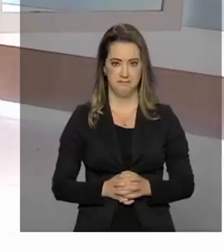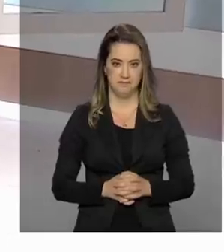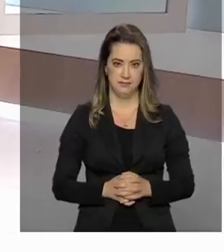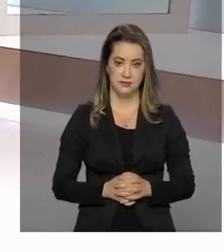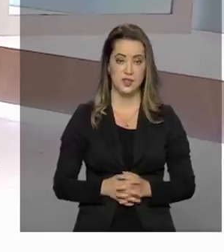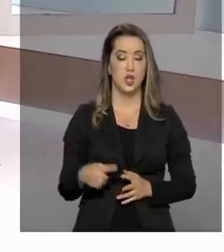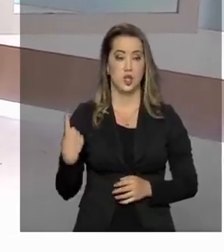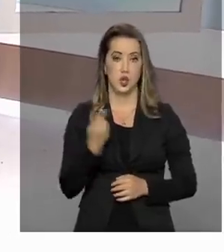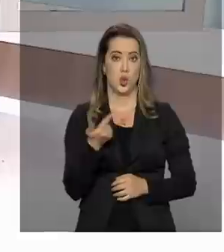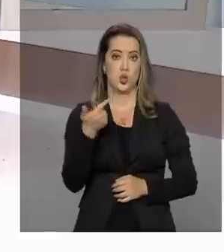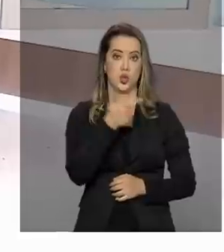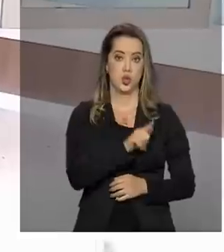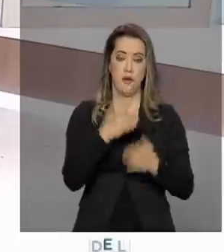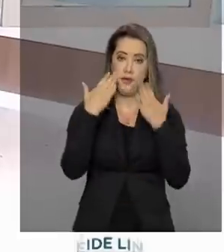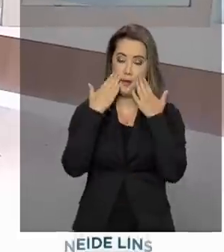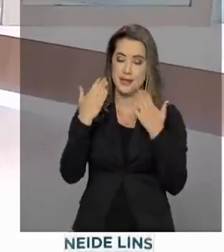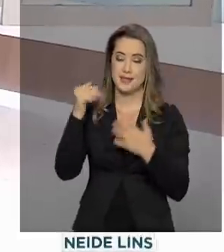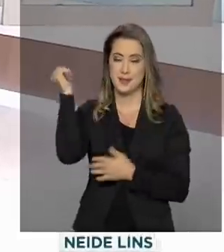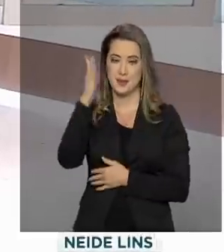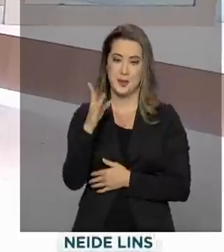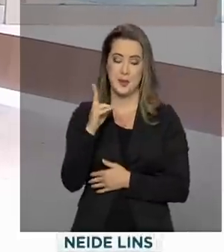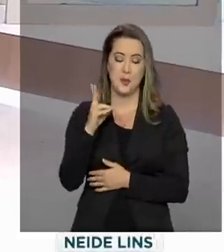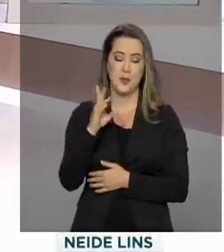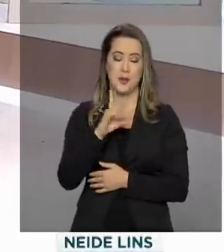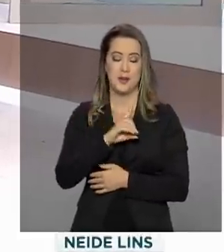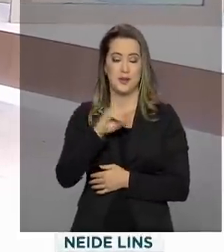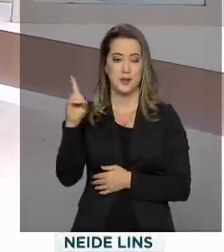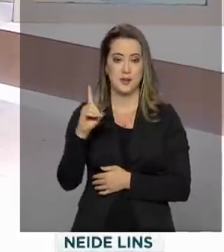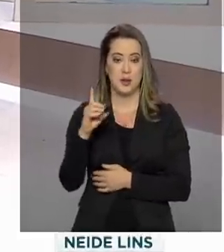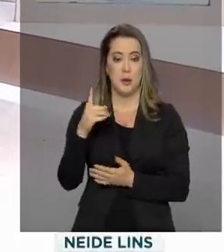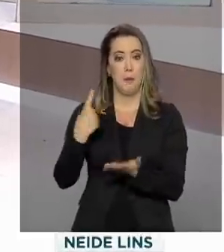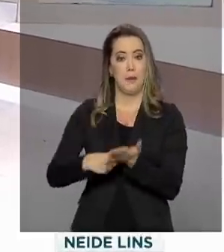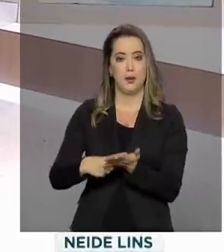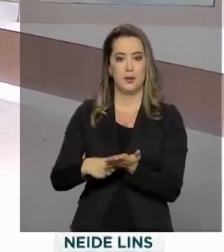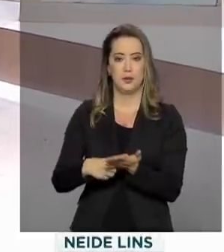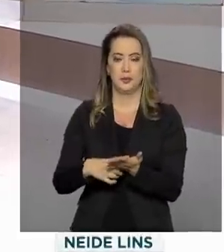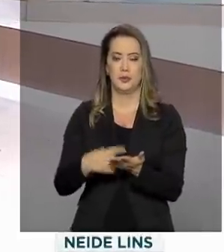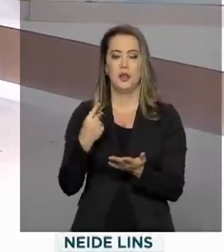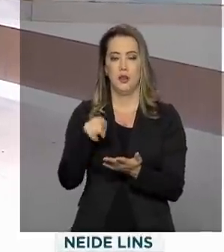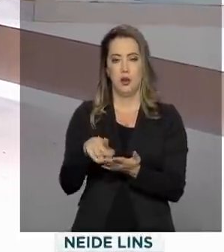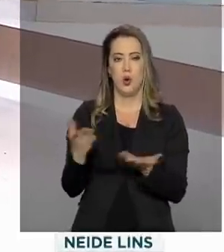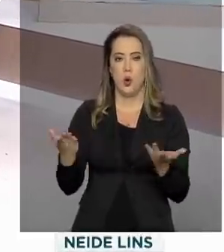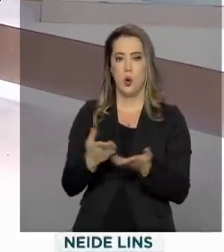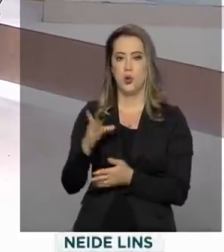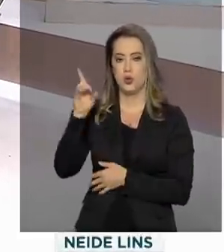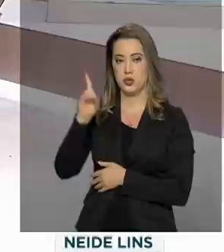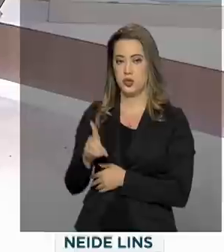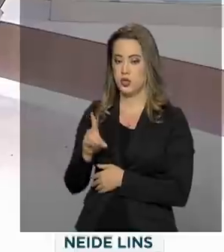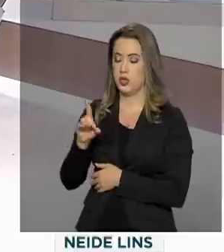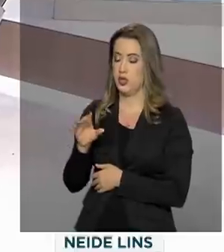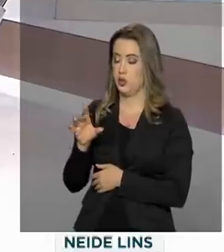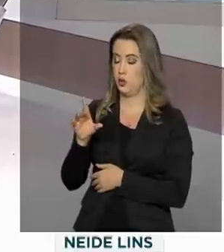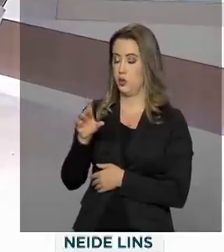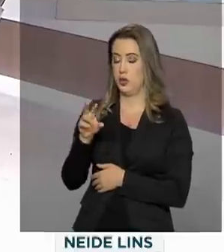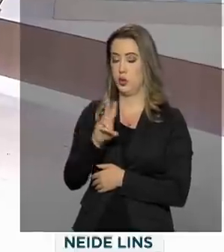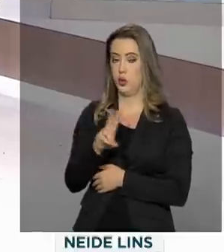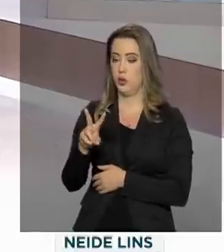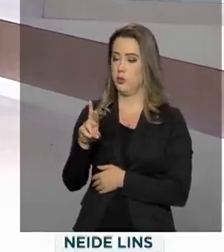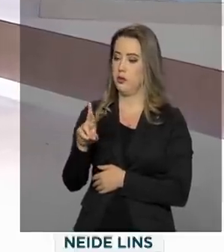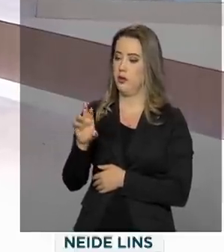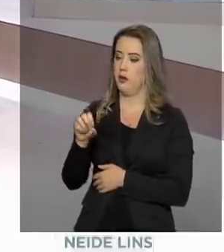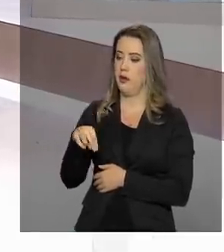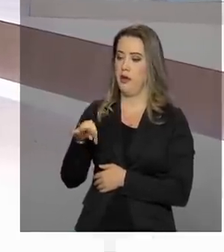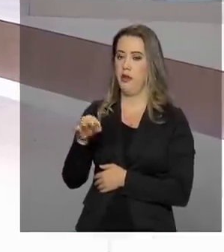Estamos de volta com o Brasil em Pauta, hoje com a diretora de gestão de fundos e benefícios do FNDE, Renata Daguiar.